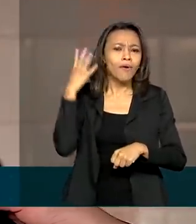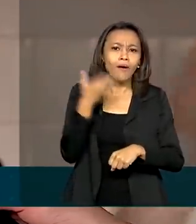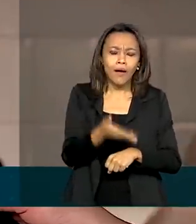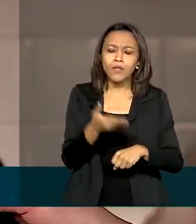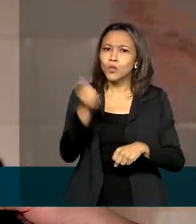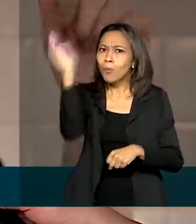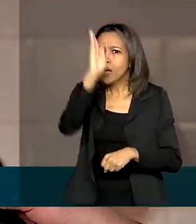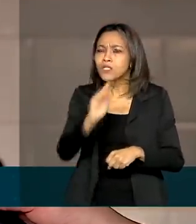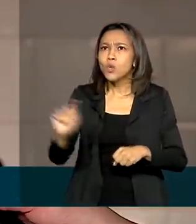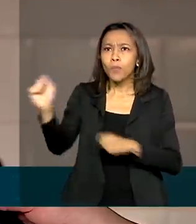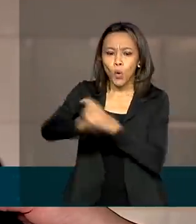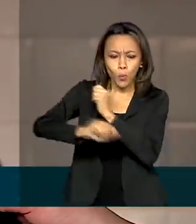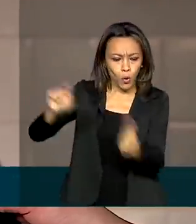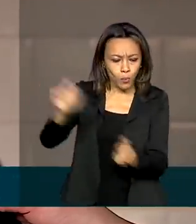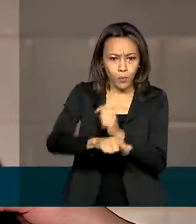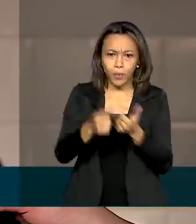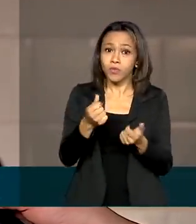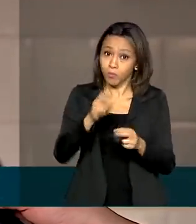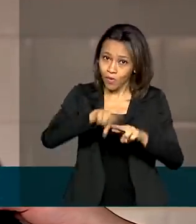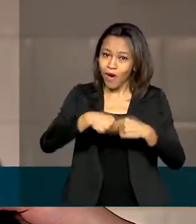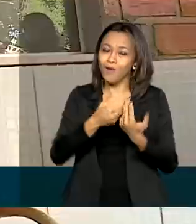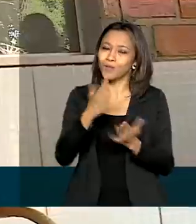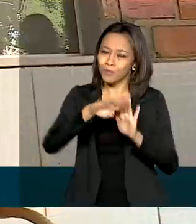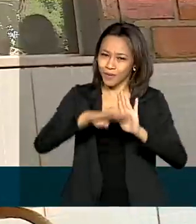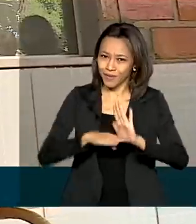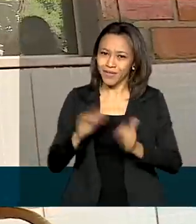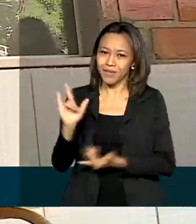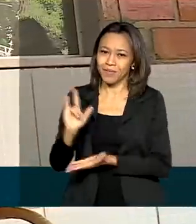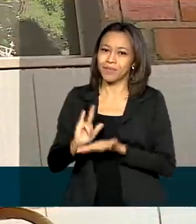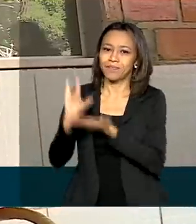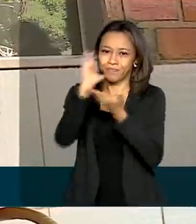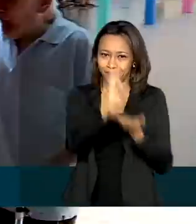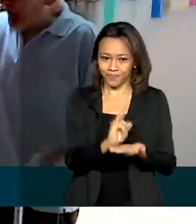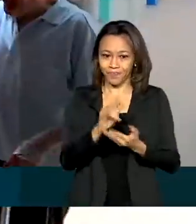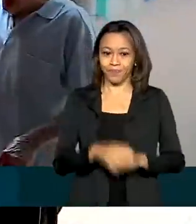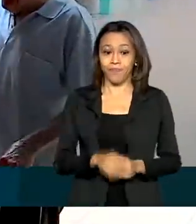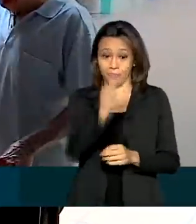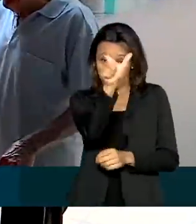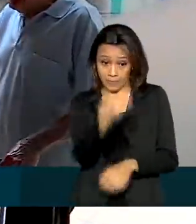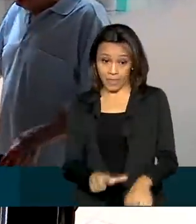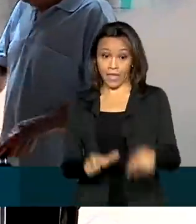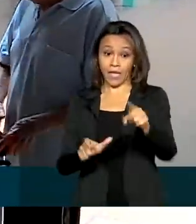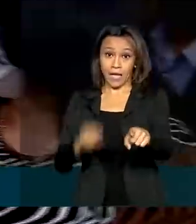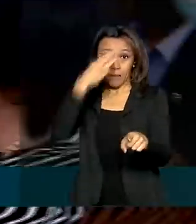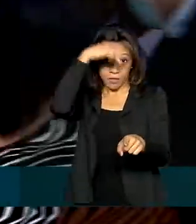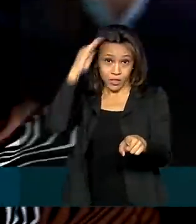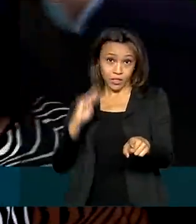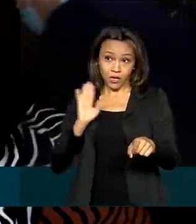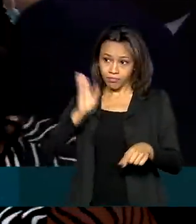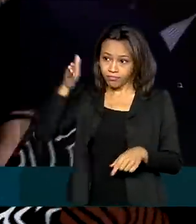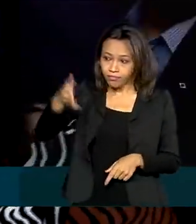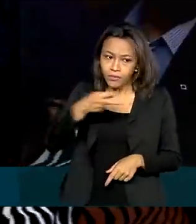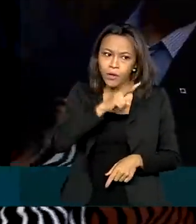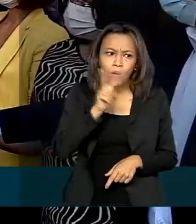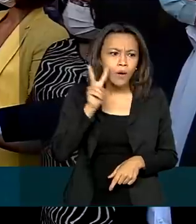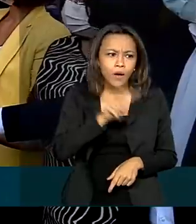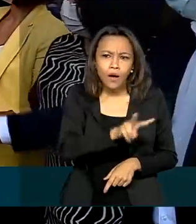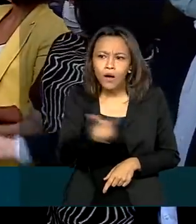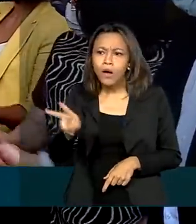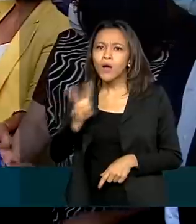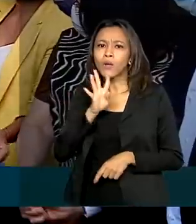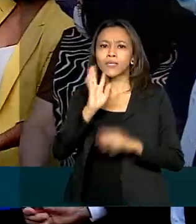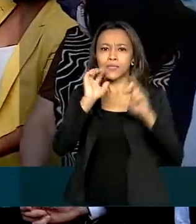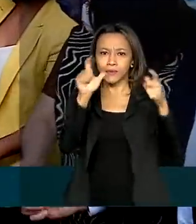do Brasil inteiro por meio do Pátria Voluntária. Após conhecer a Casa de Acolhimento Bom Jesus, a primeira-dama Michele